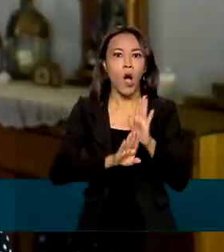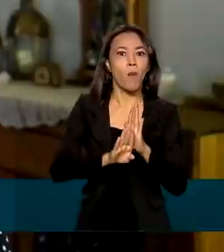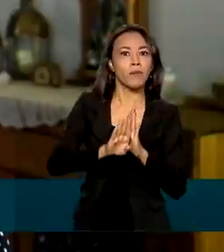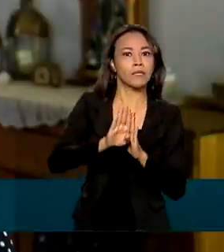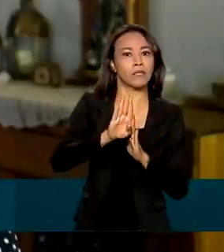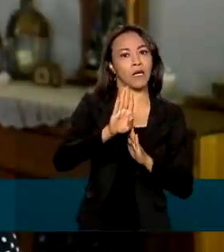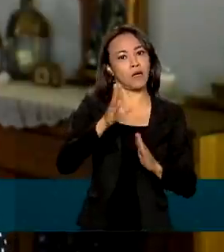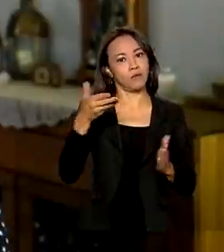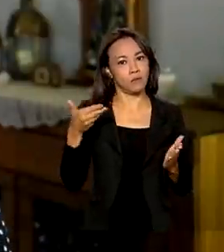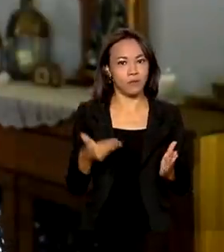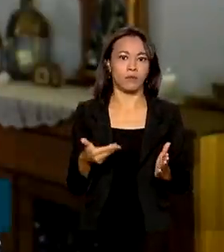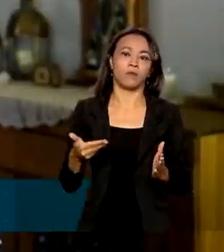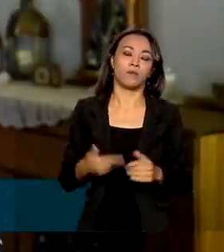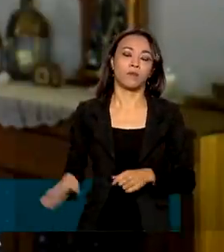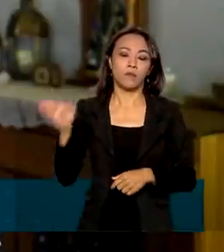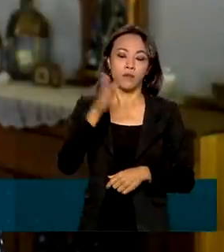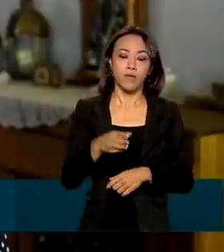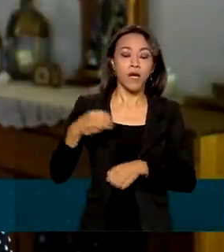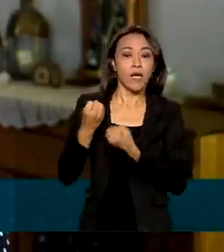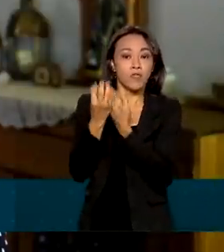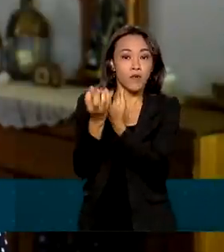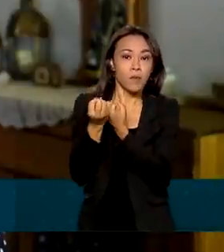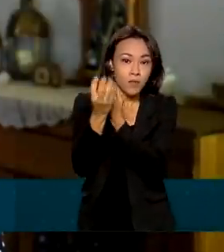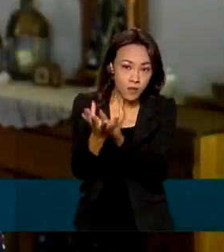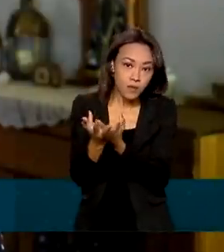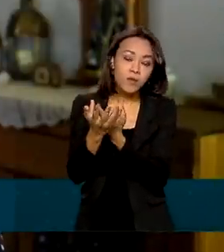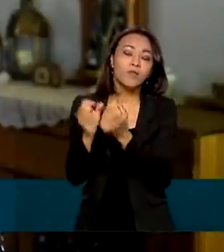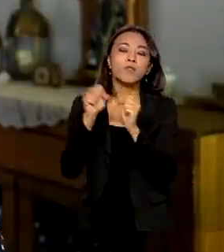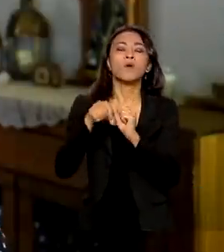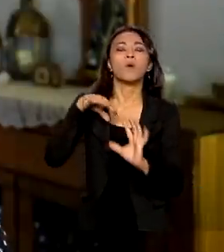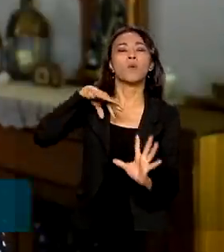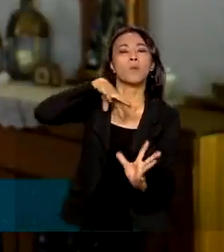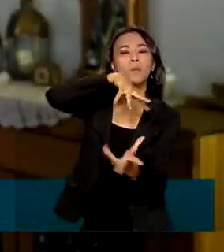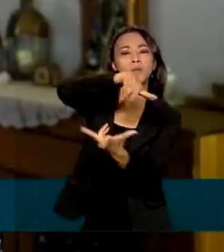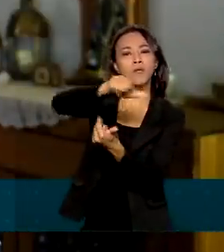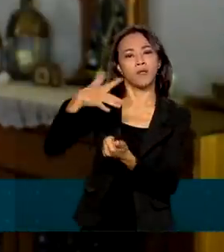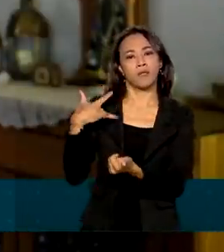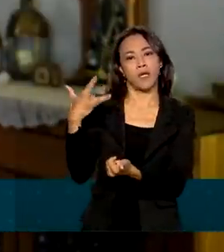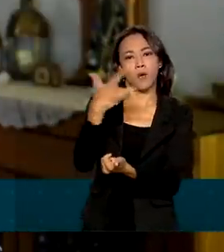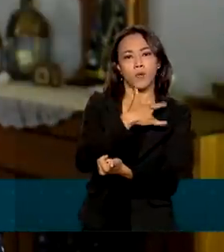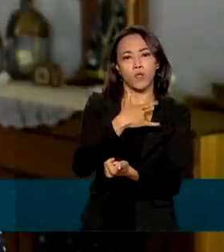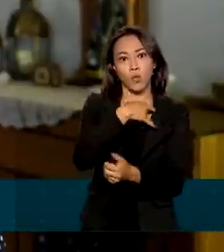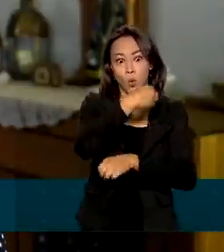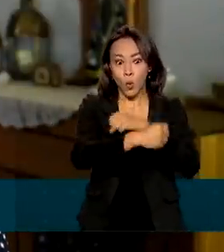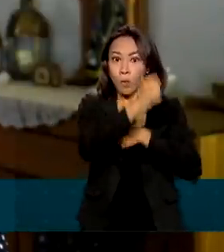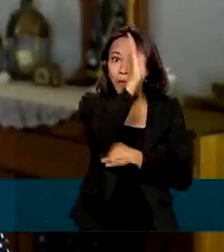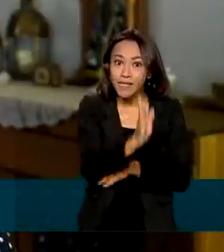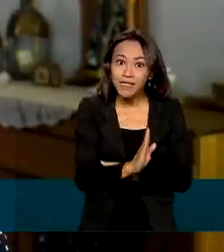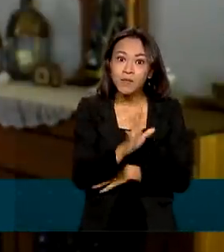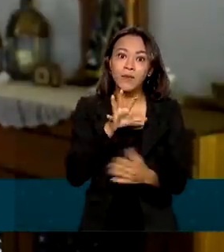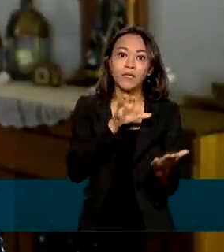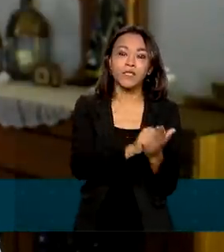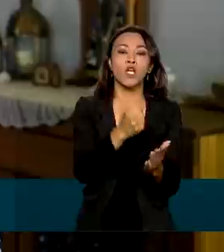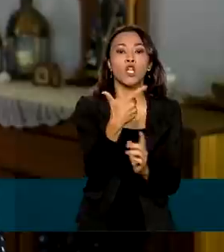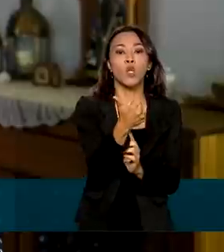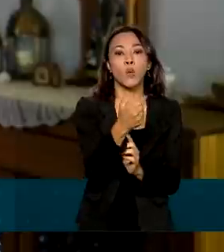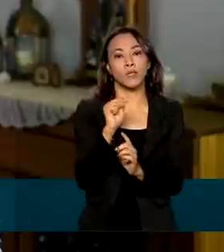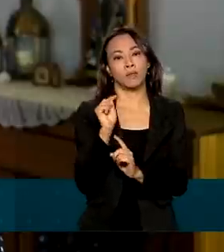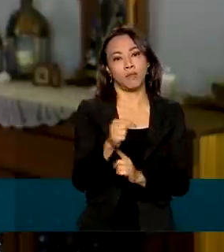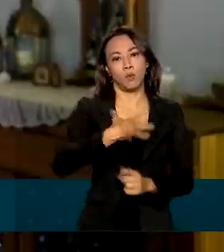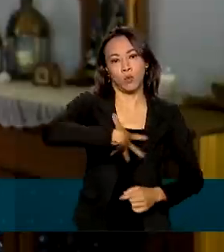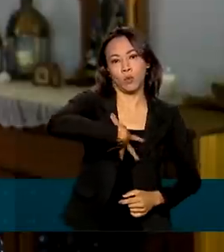público. De acordo com dados da Organização Mundial da Saúde, o Brasil registra todos os anos 12 mil suicídios.